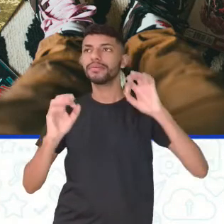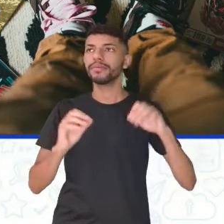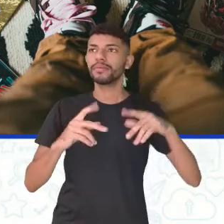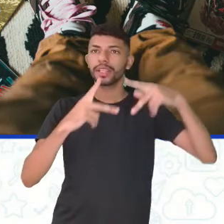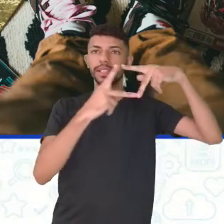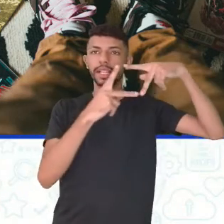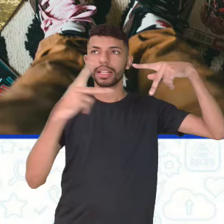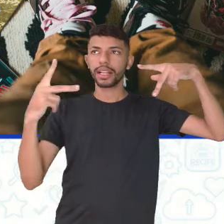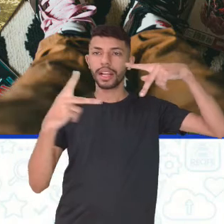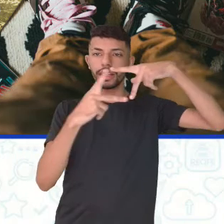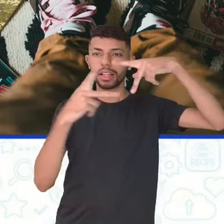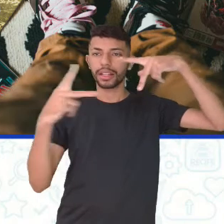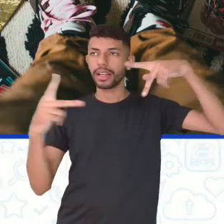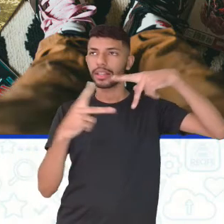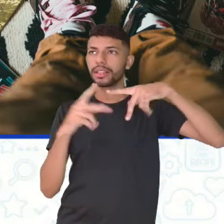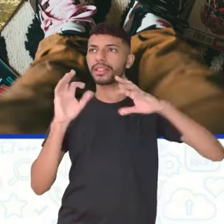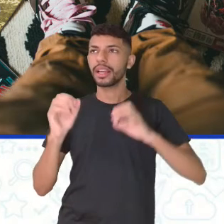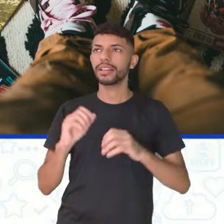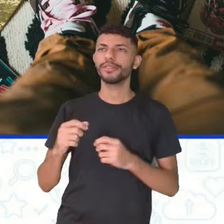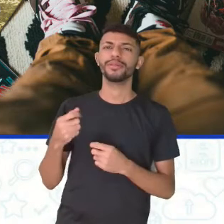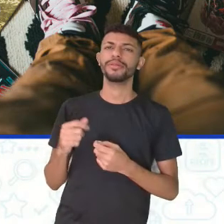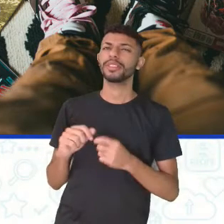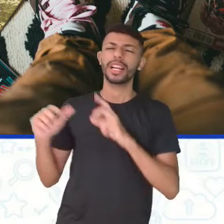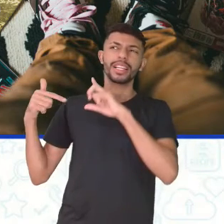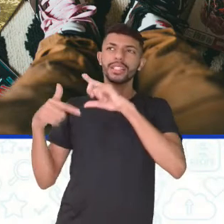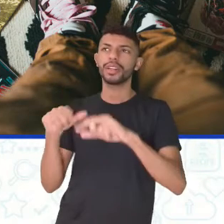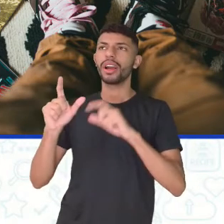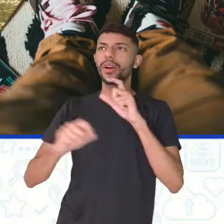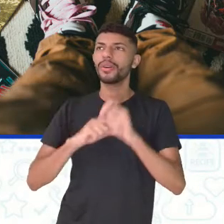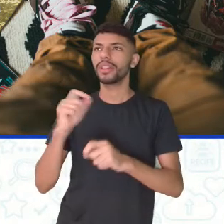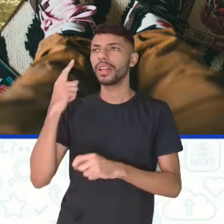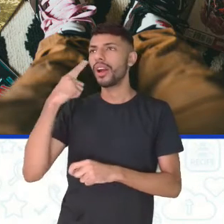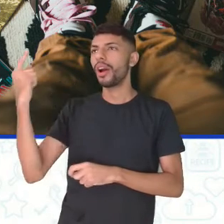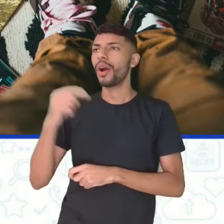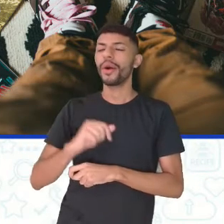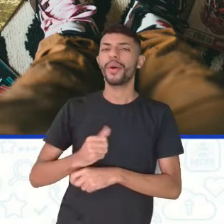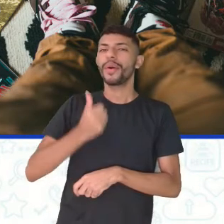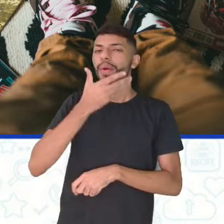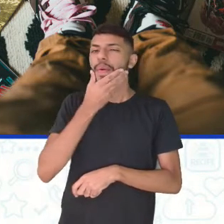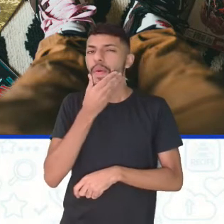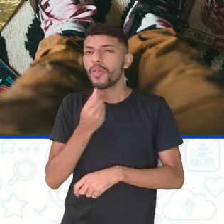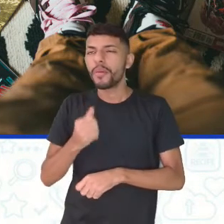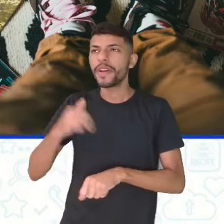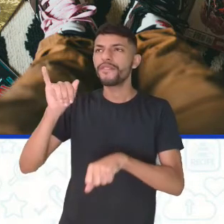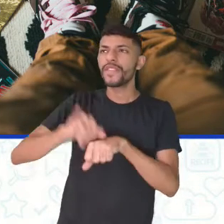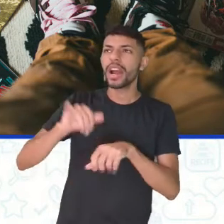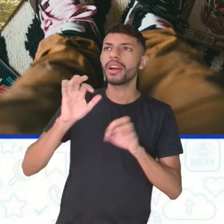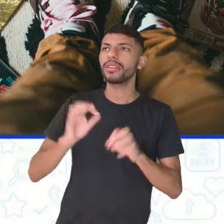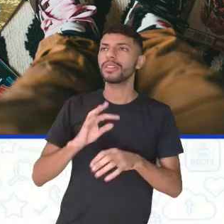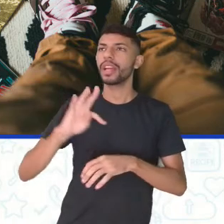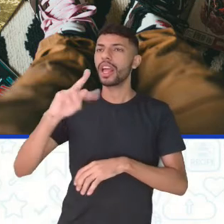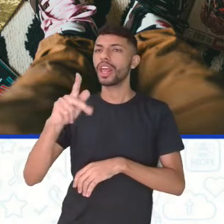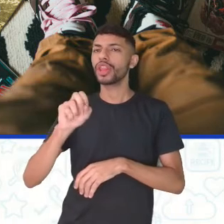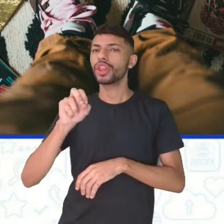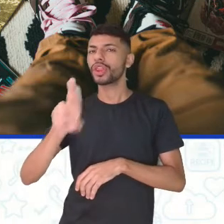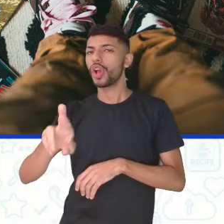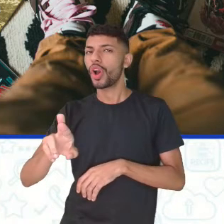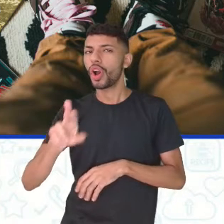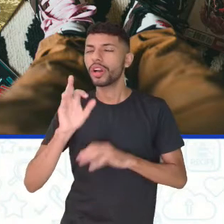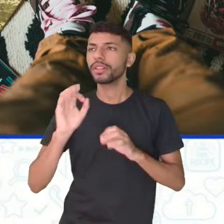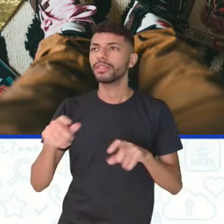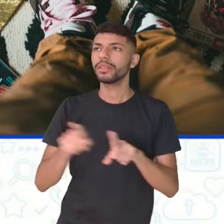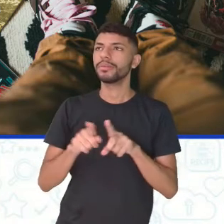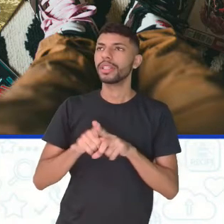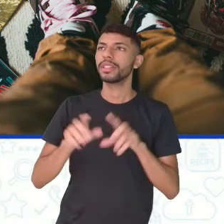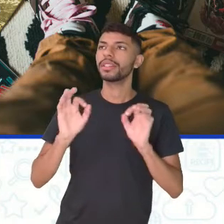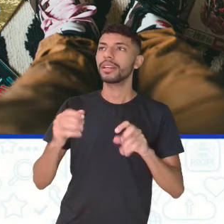Quadrinhos clássicos aí, né? Iron Man, Iron Man, que é o Homem de Ferro, Thor aqui, Thor. E